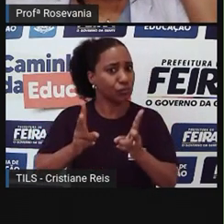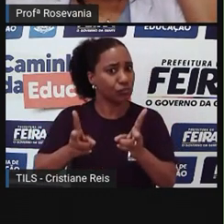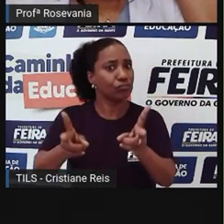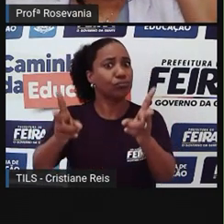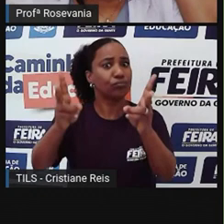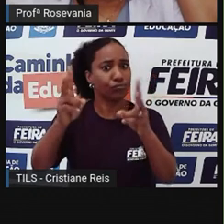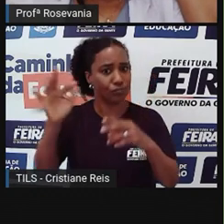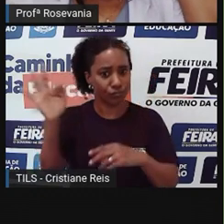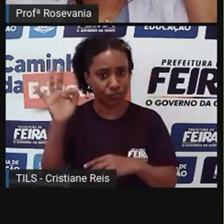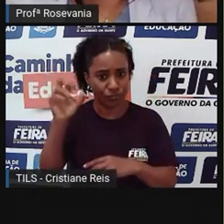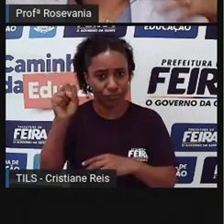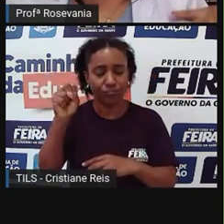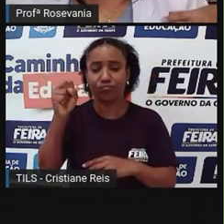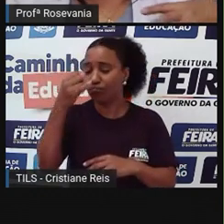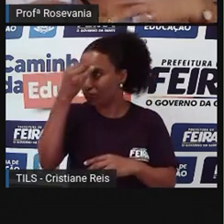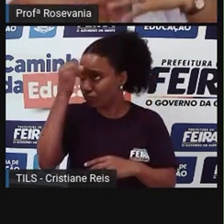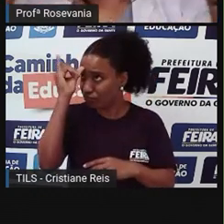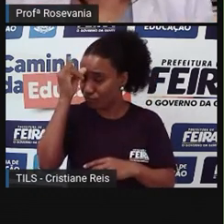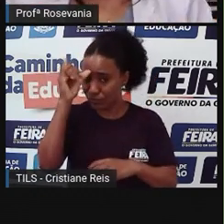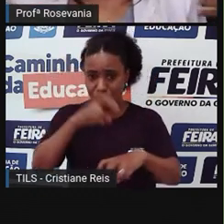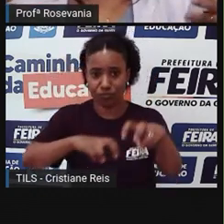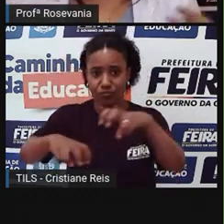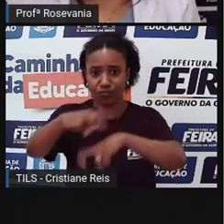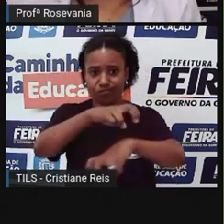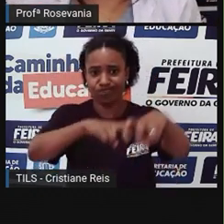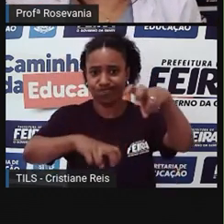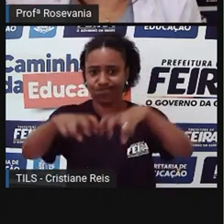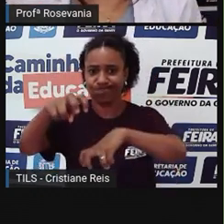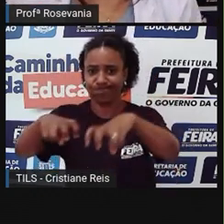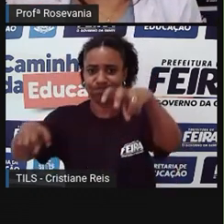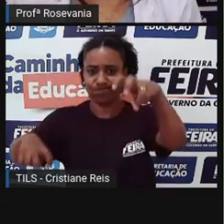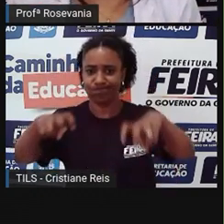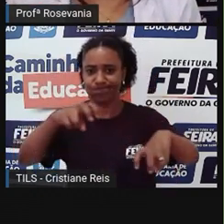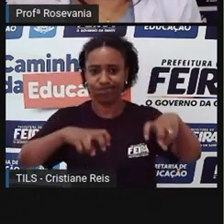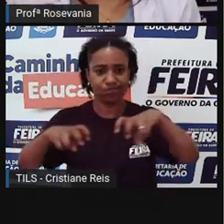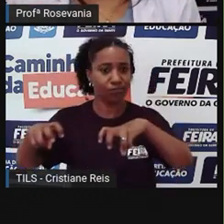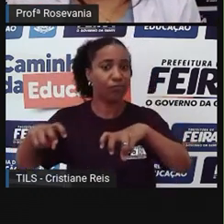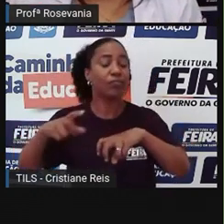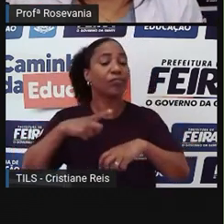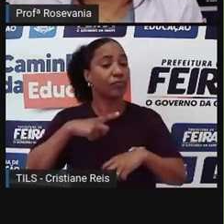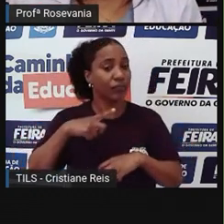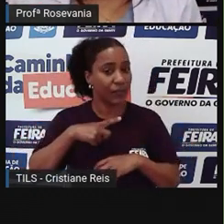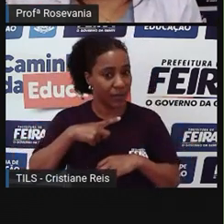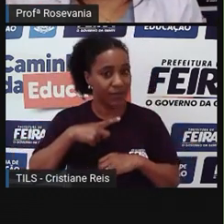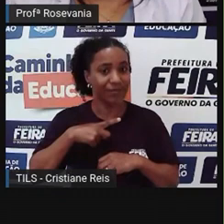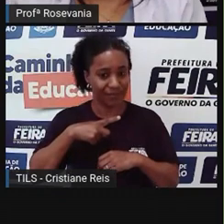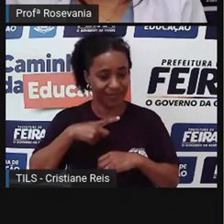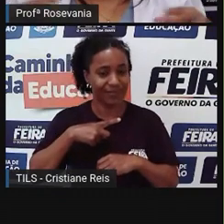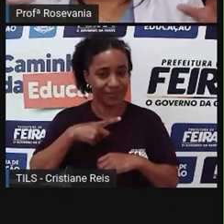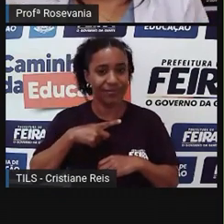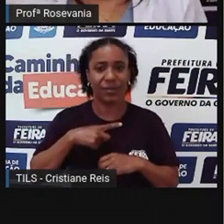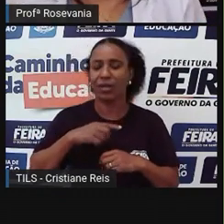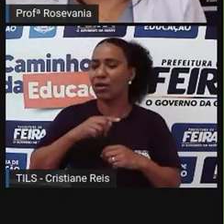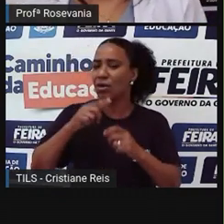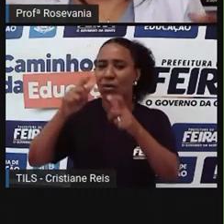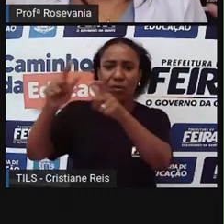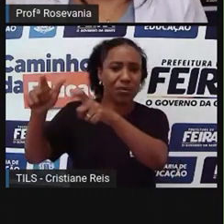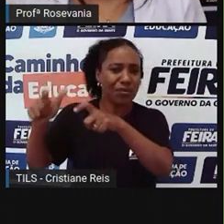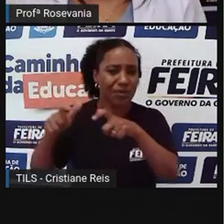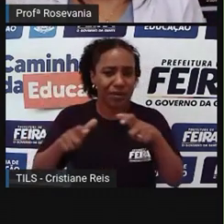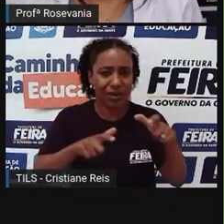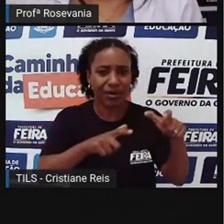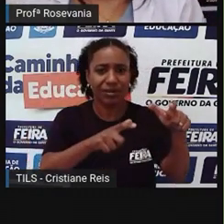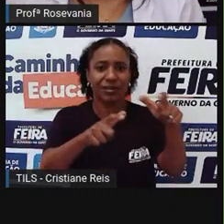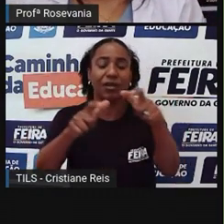percebendo que esse espaço, ele recebe gados dos mais diversos, das mais